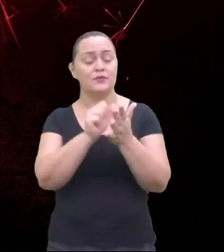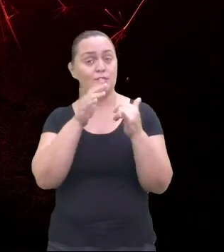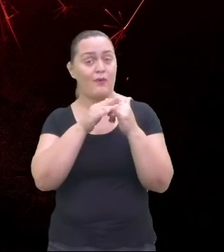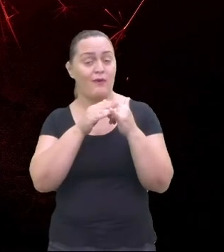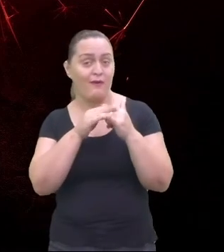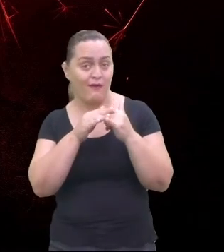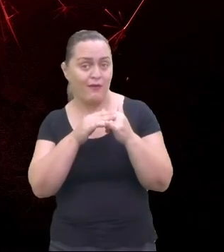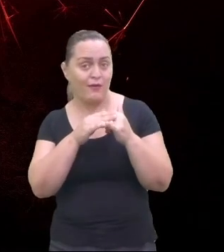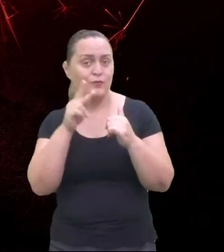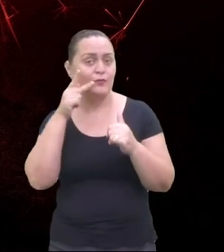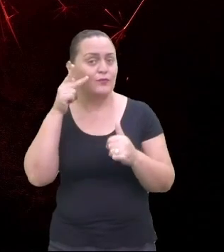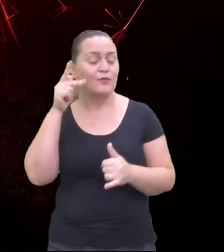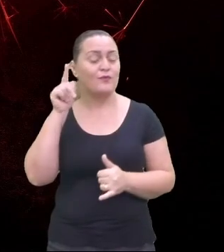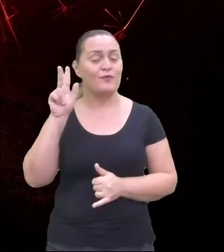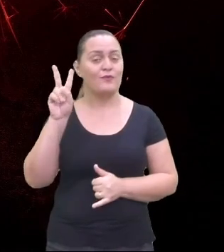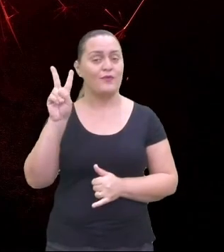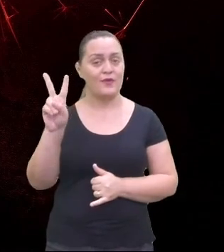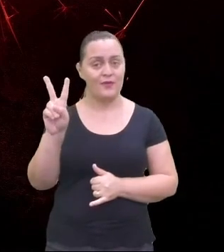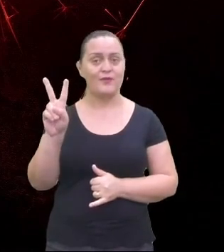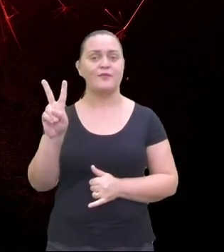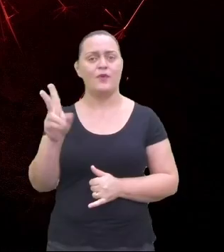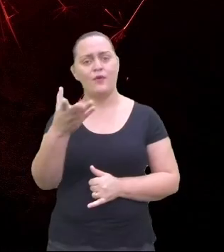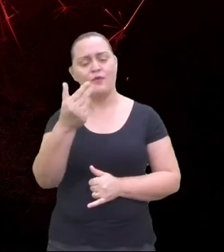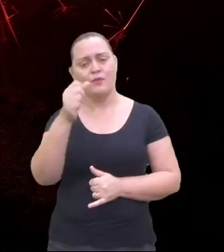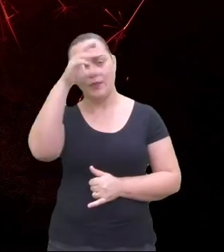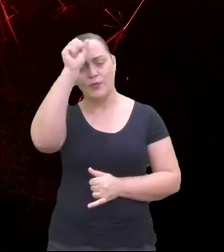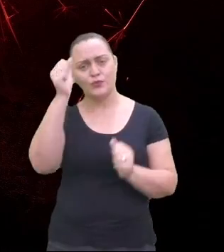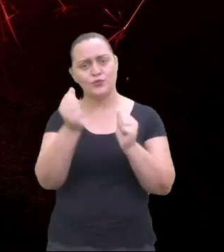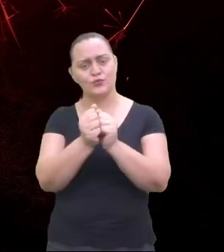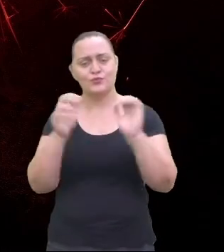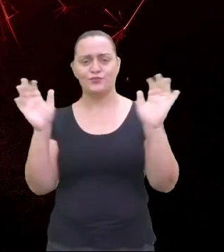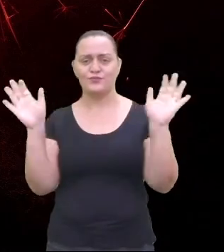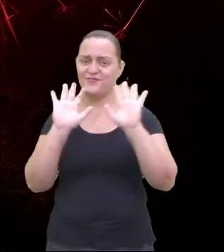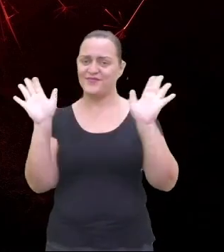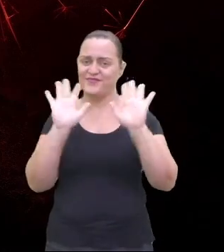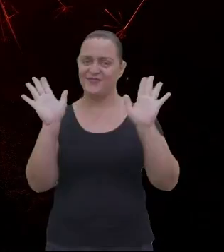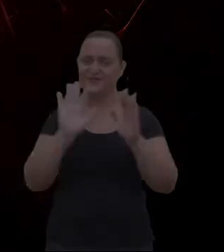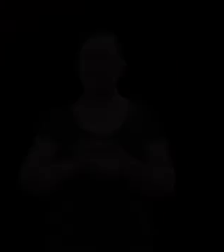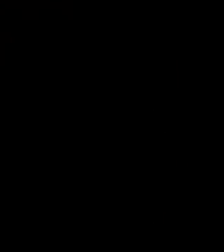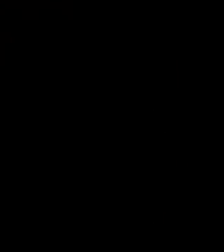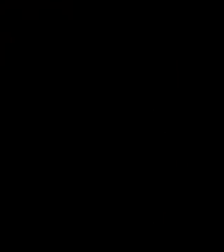YouTube, SMEDGV, e vamos aprender juntos. Um abraço e até a próxima.